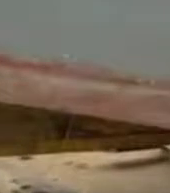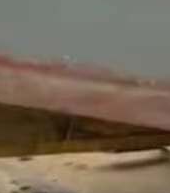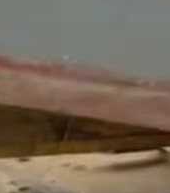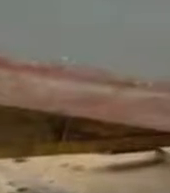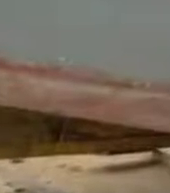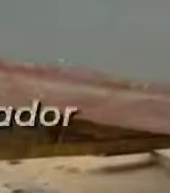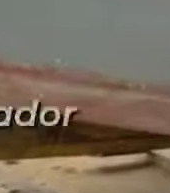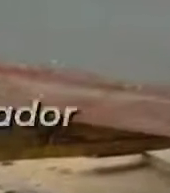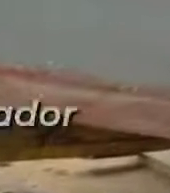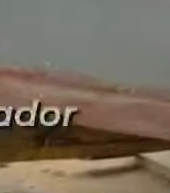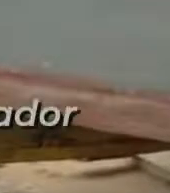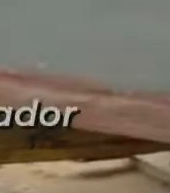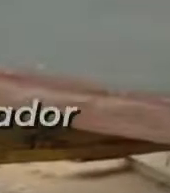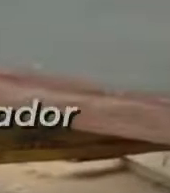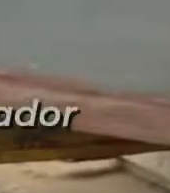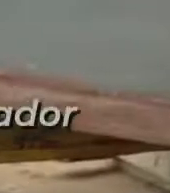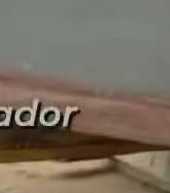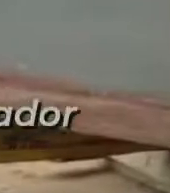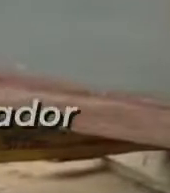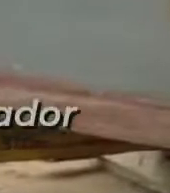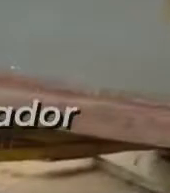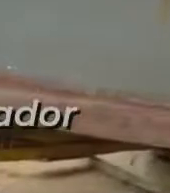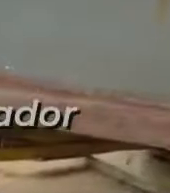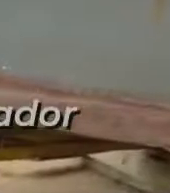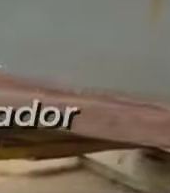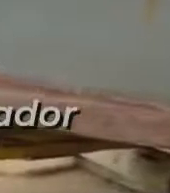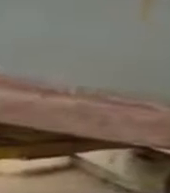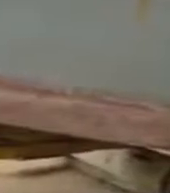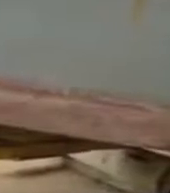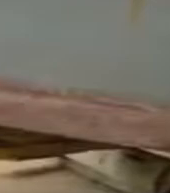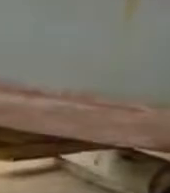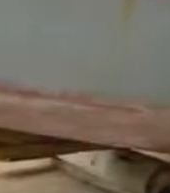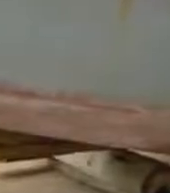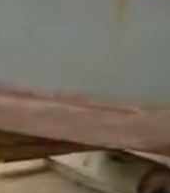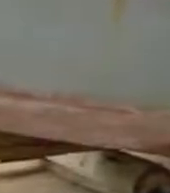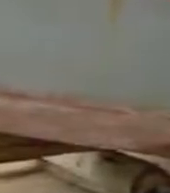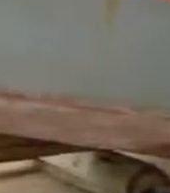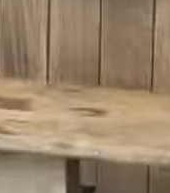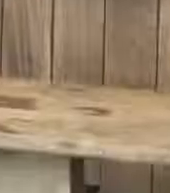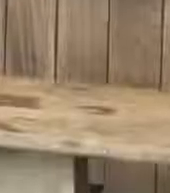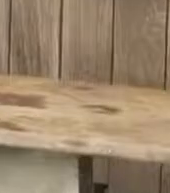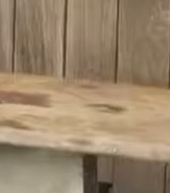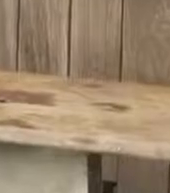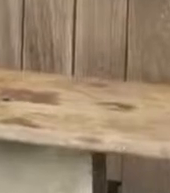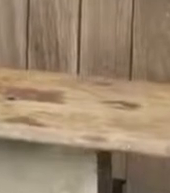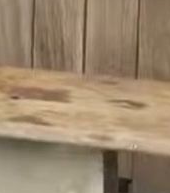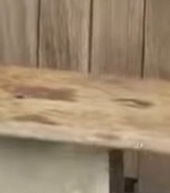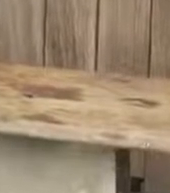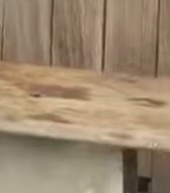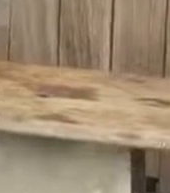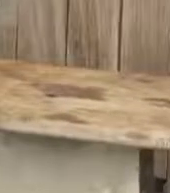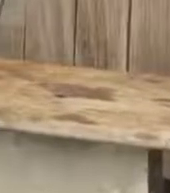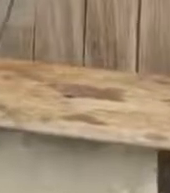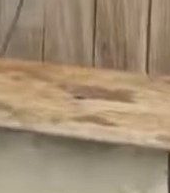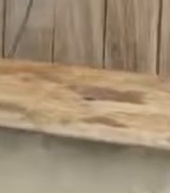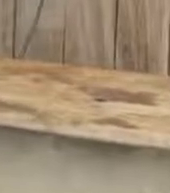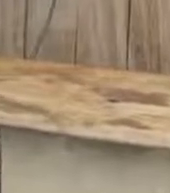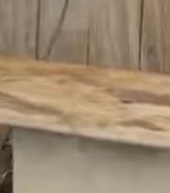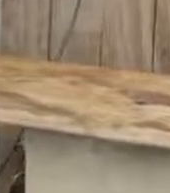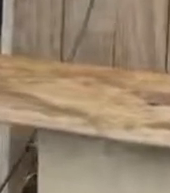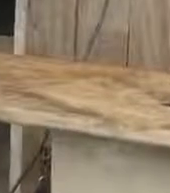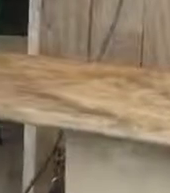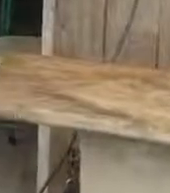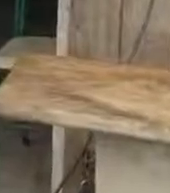a quantidade, que o pescador catarinense, pode pescar, eu estou falando de pescador artesanal, que se preparou o ano inteiro, financiou, fez